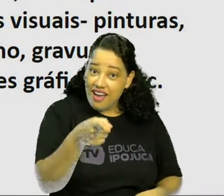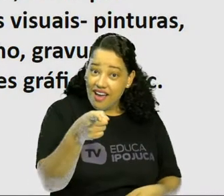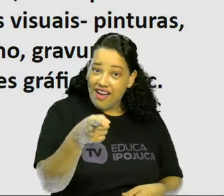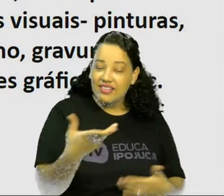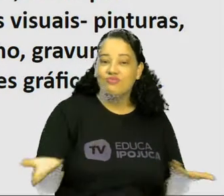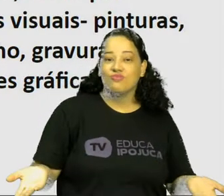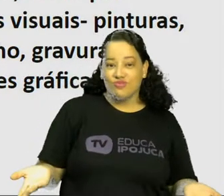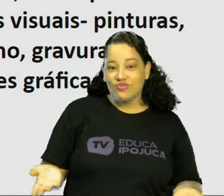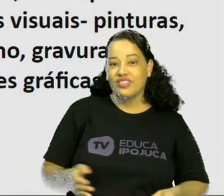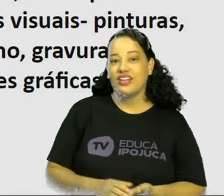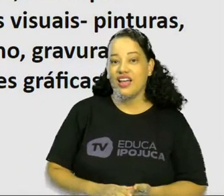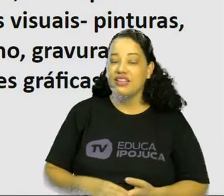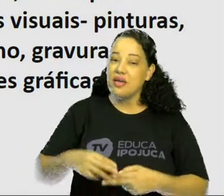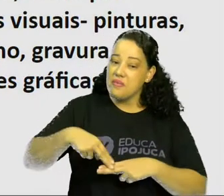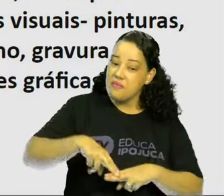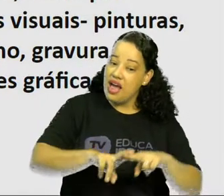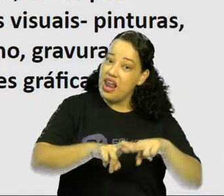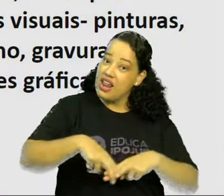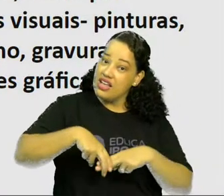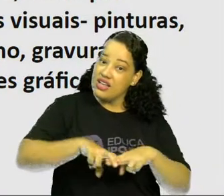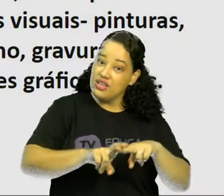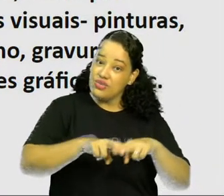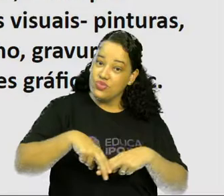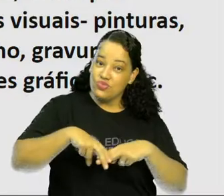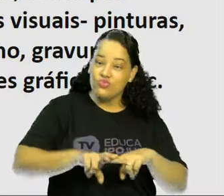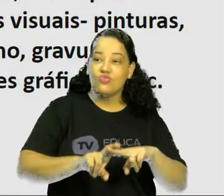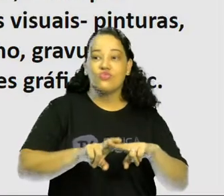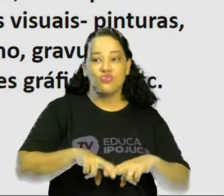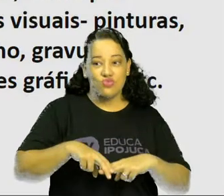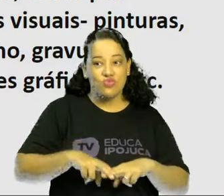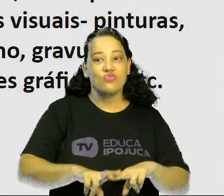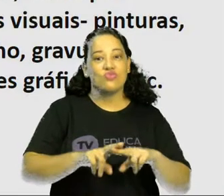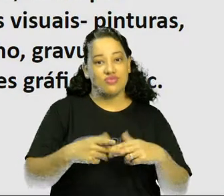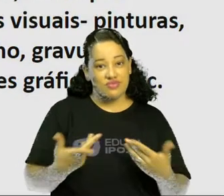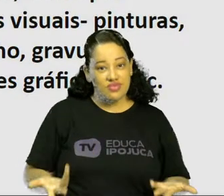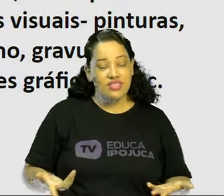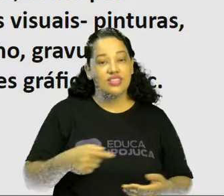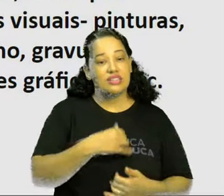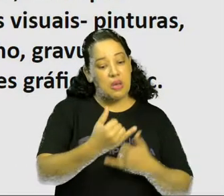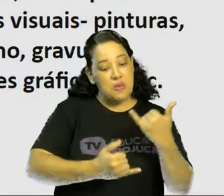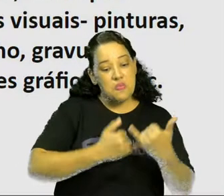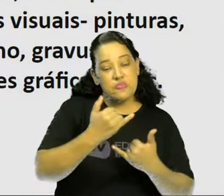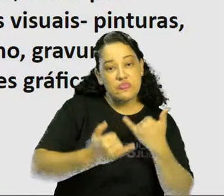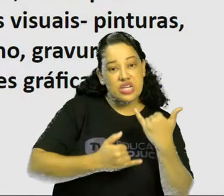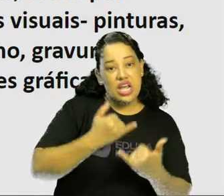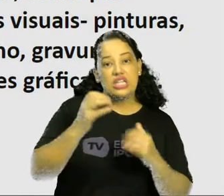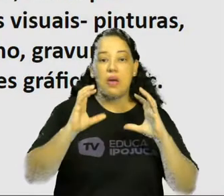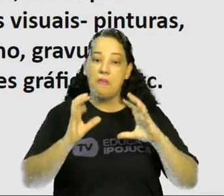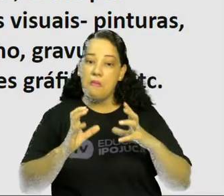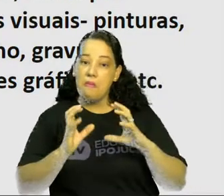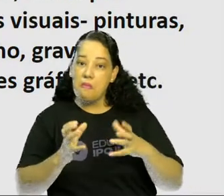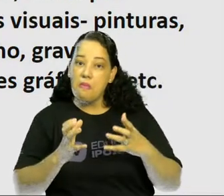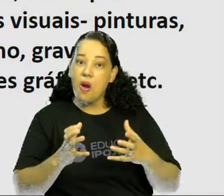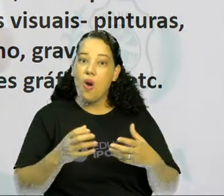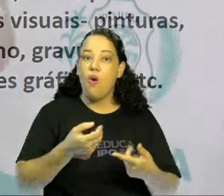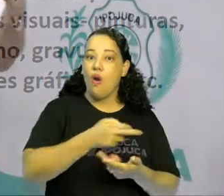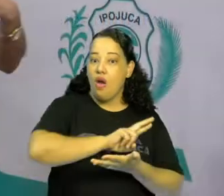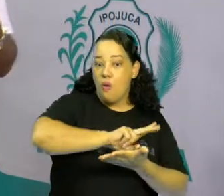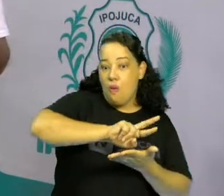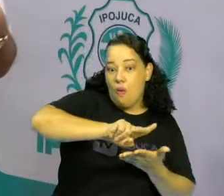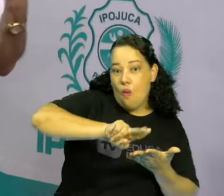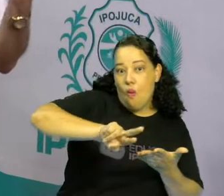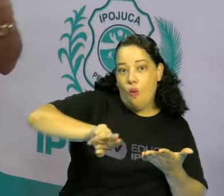aqui brincadeira de balanço. Muito bom se balançar, crianças. Temos brincadeira de bola. Temos uma